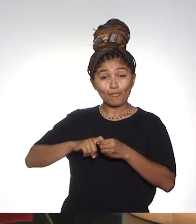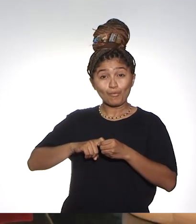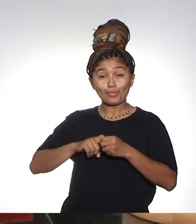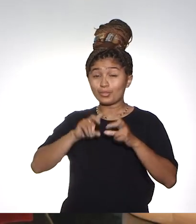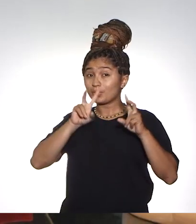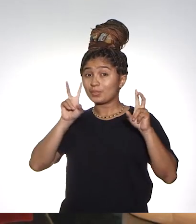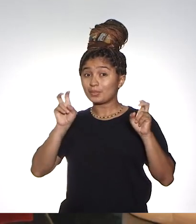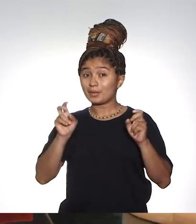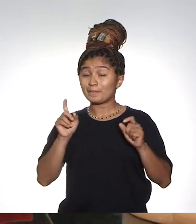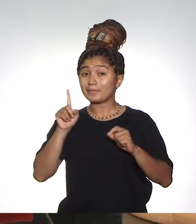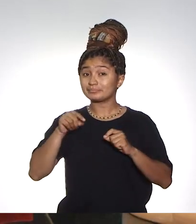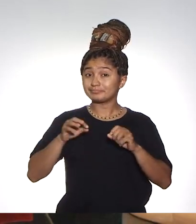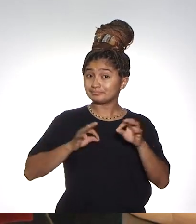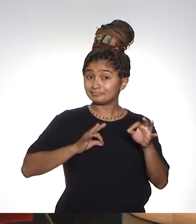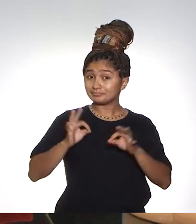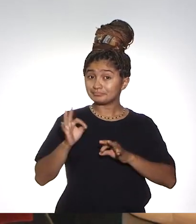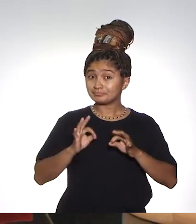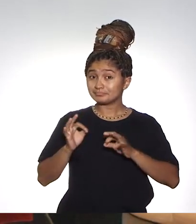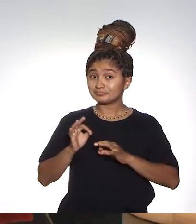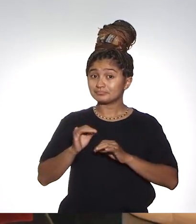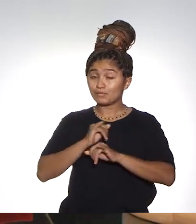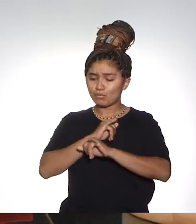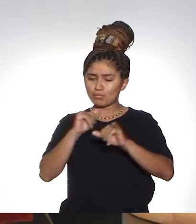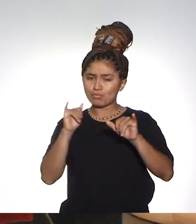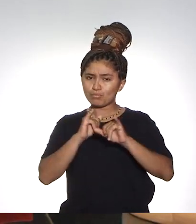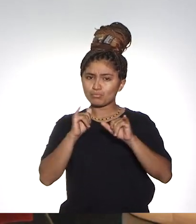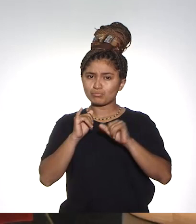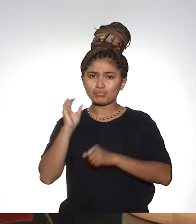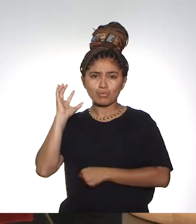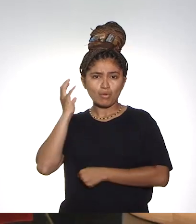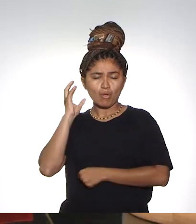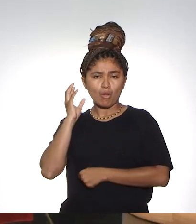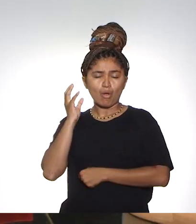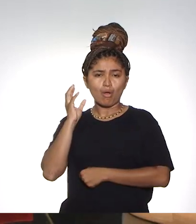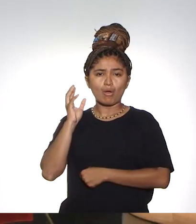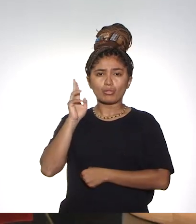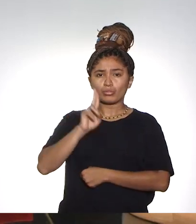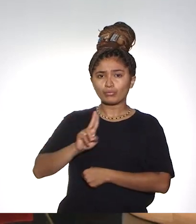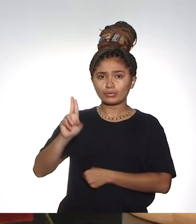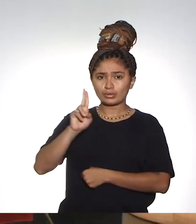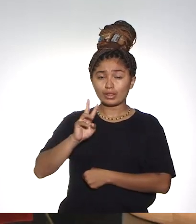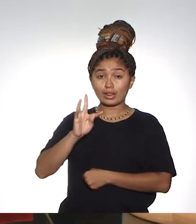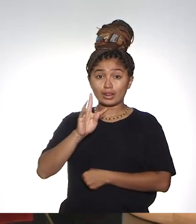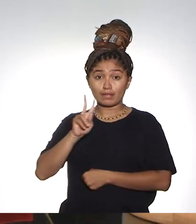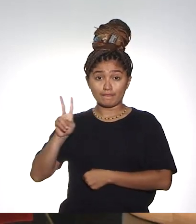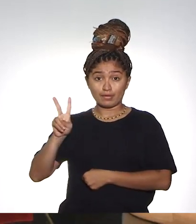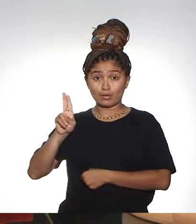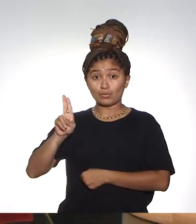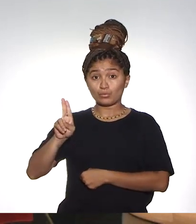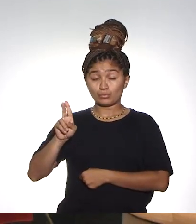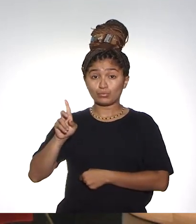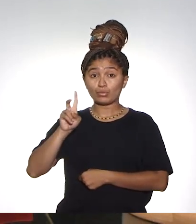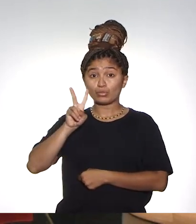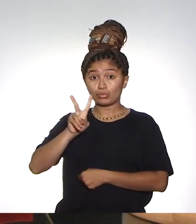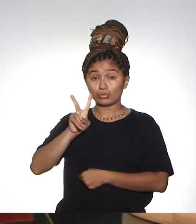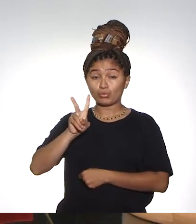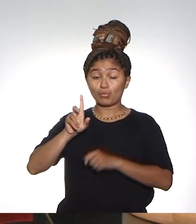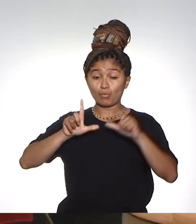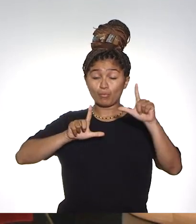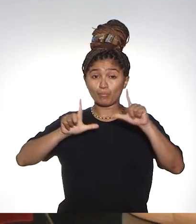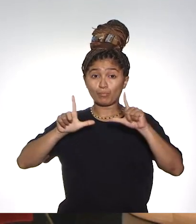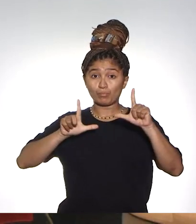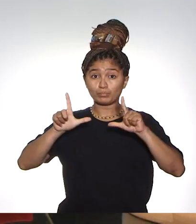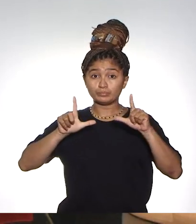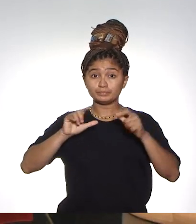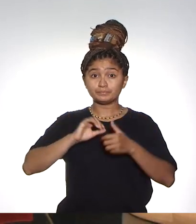Voltamos com o programa O Assunto é Gestão, transmitido pela Rádio Universitária 95,9, pela TV Universitária,